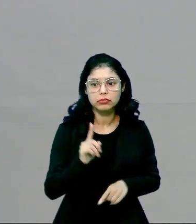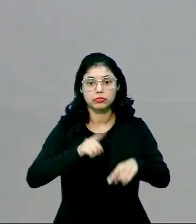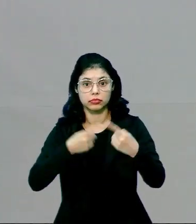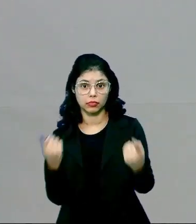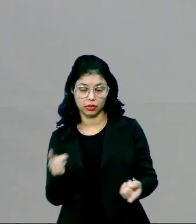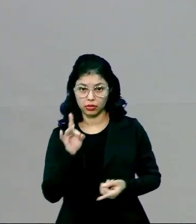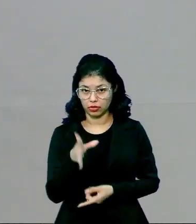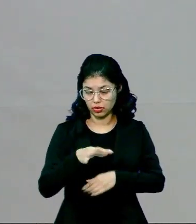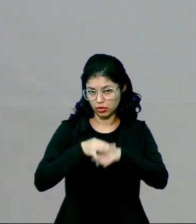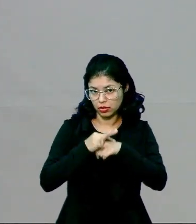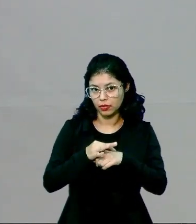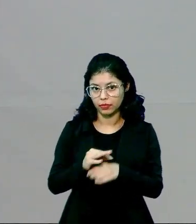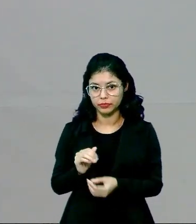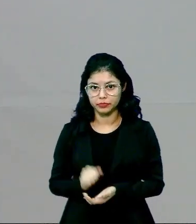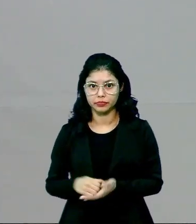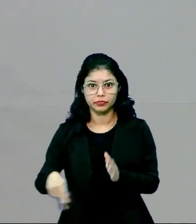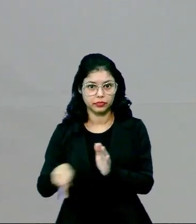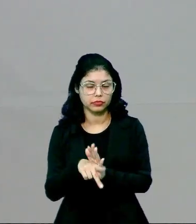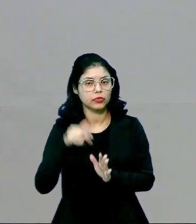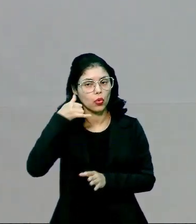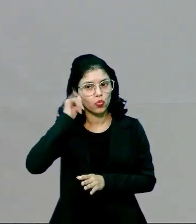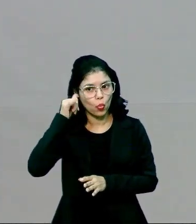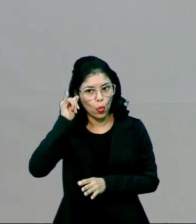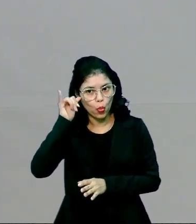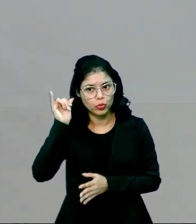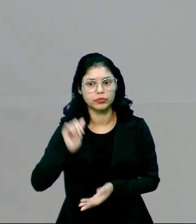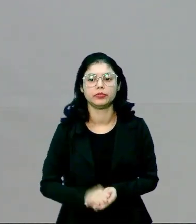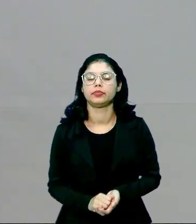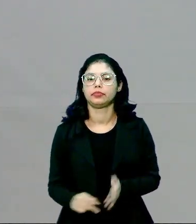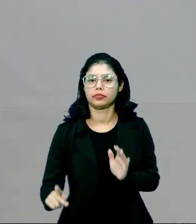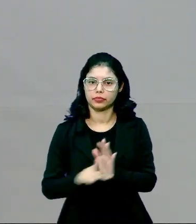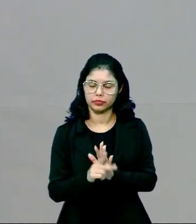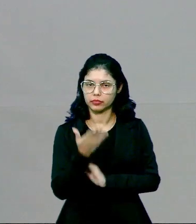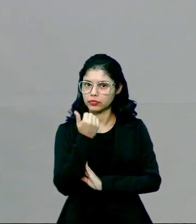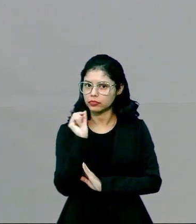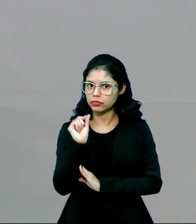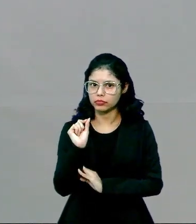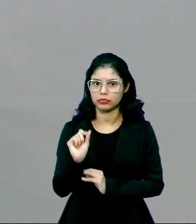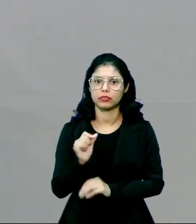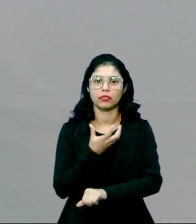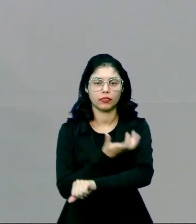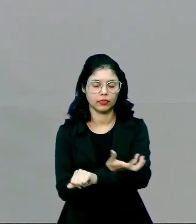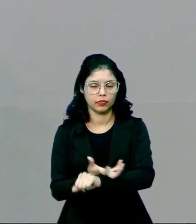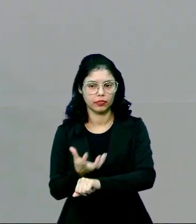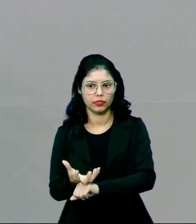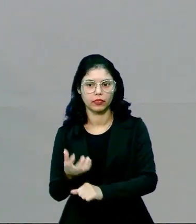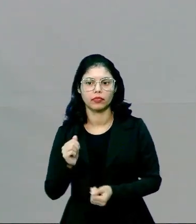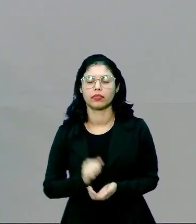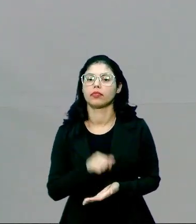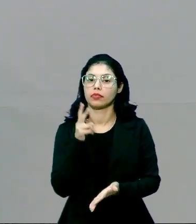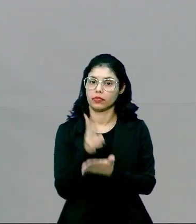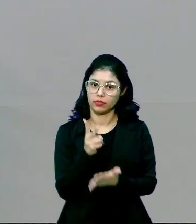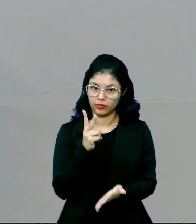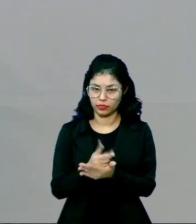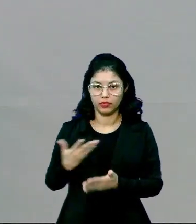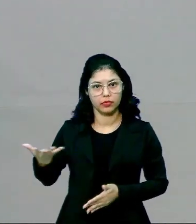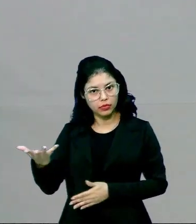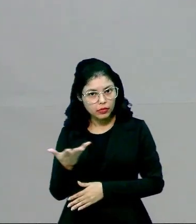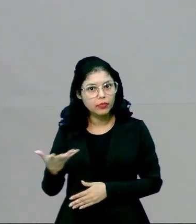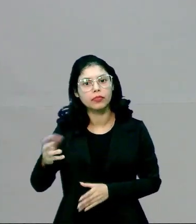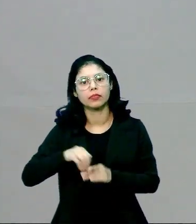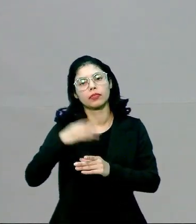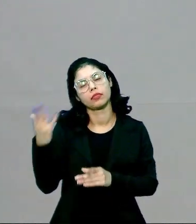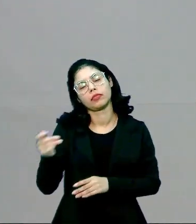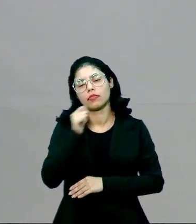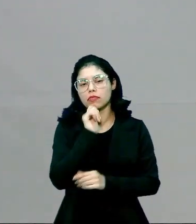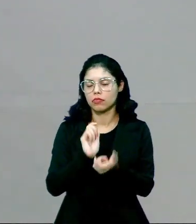não como só carne, mas o boi, né, que foi proveniente da carne, ele vai comer o quê? Os vegetais. Então os vegetais são a base, fora